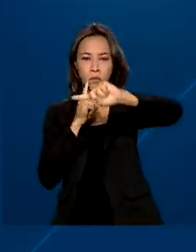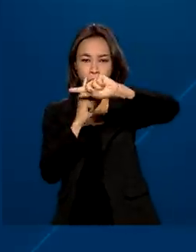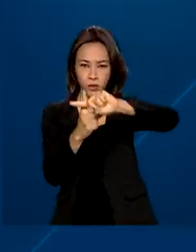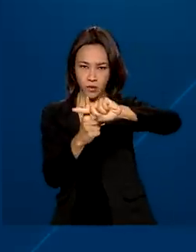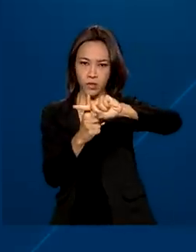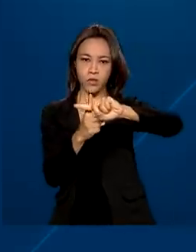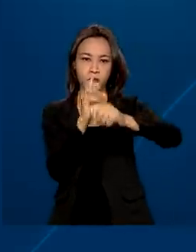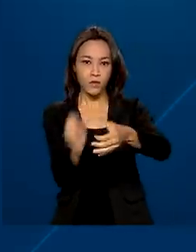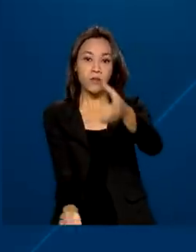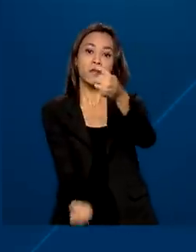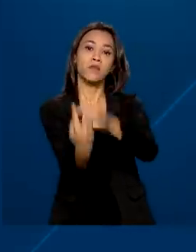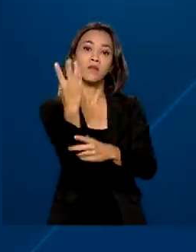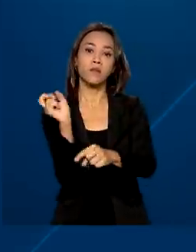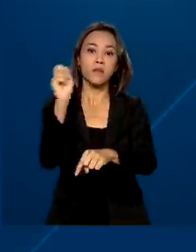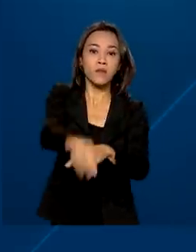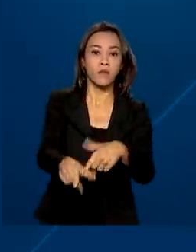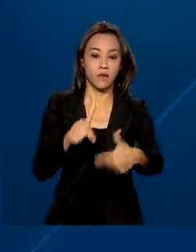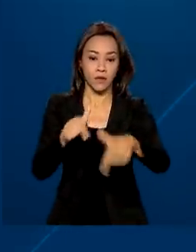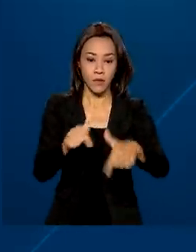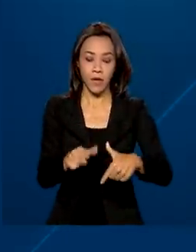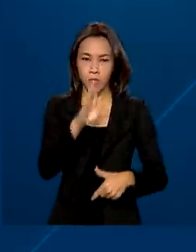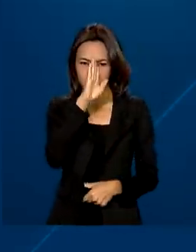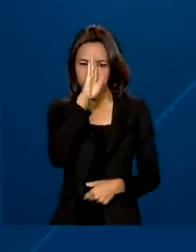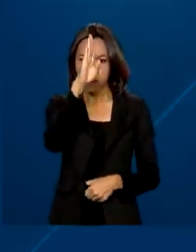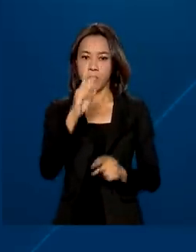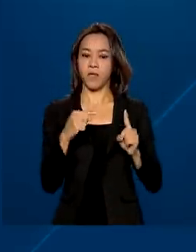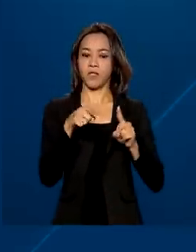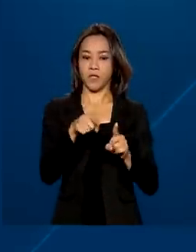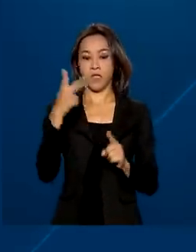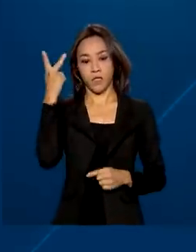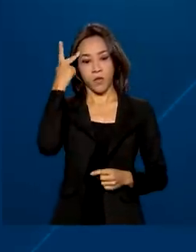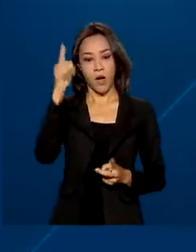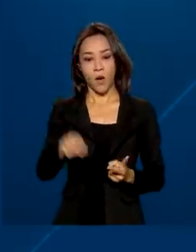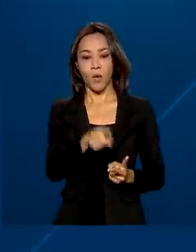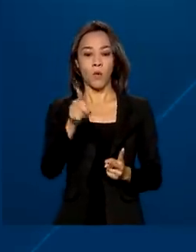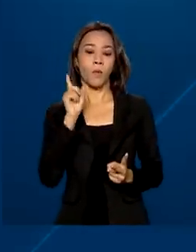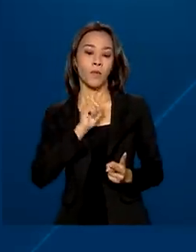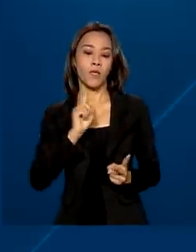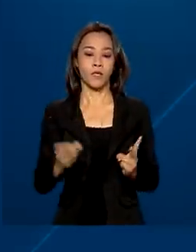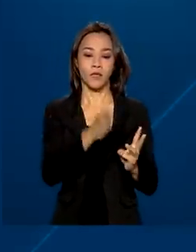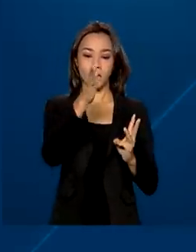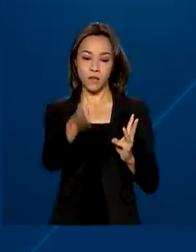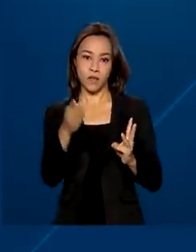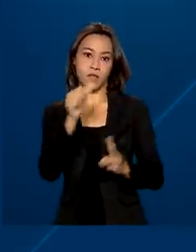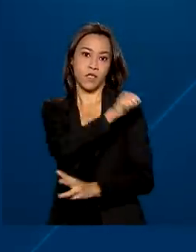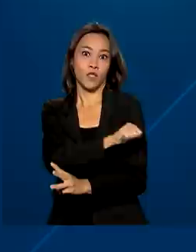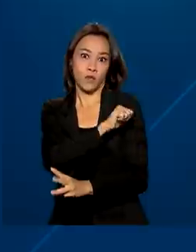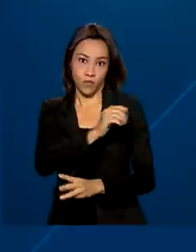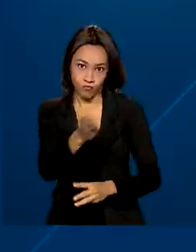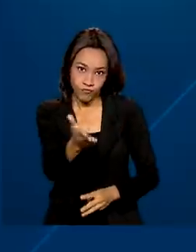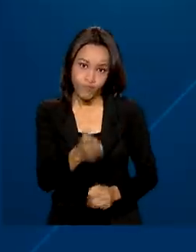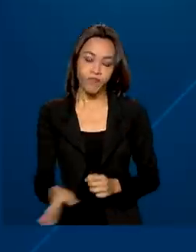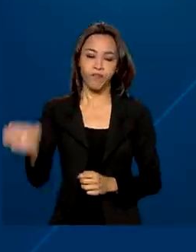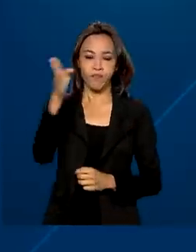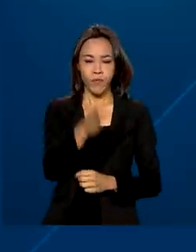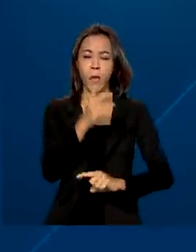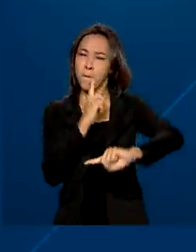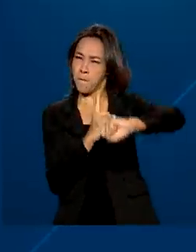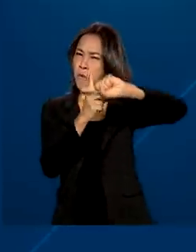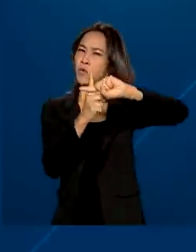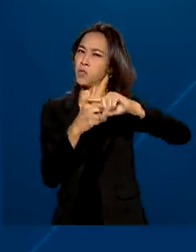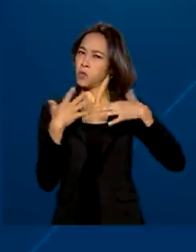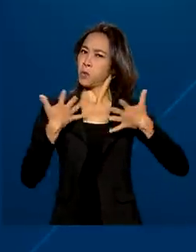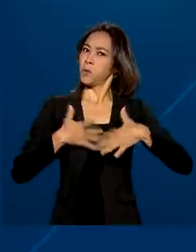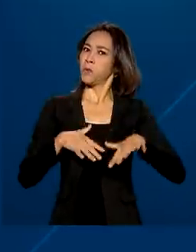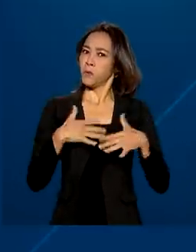na geração de empregos, com destaque para São Paulo, Minas Gerais e Rio de Janeiro. Saldo positivo também